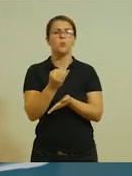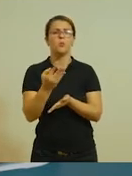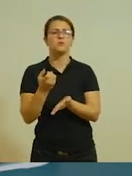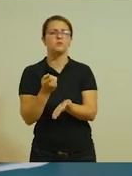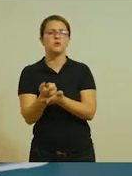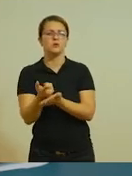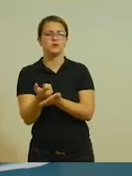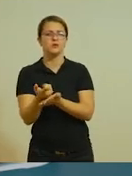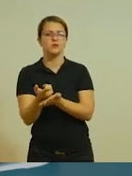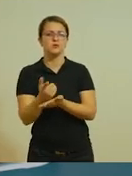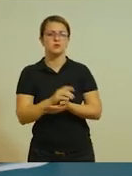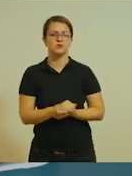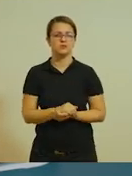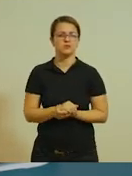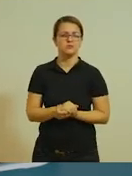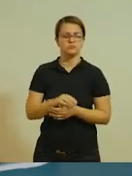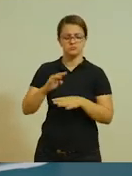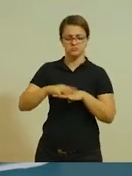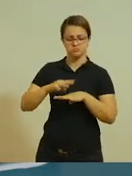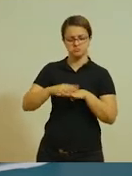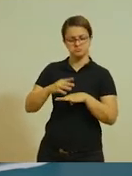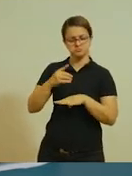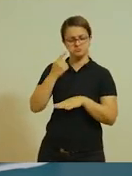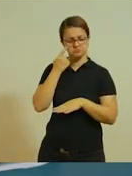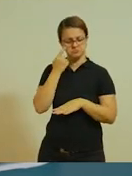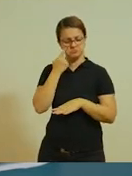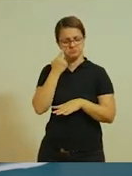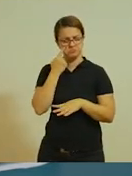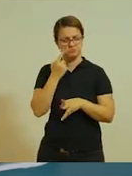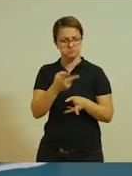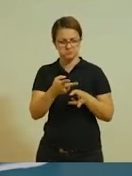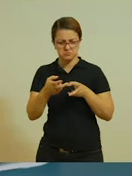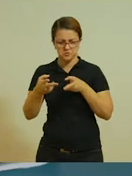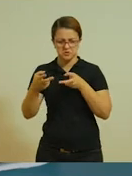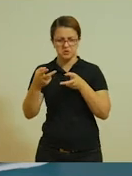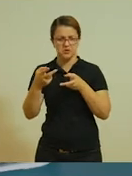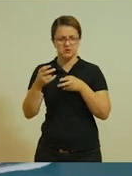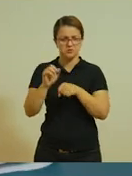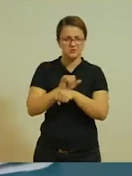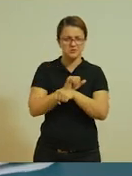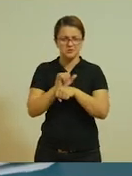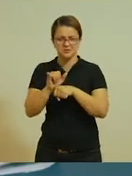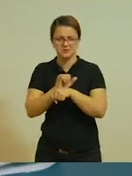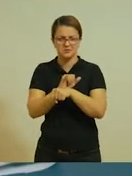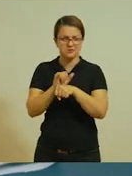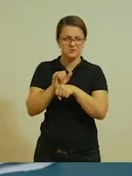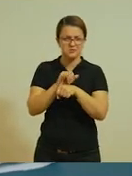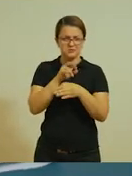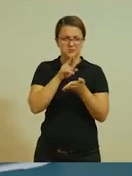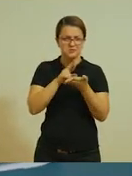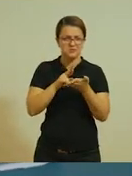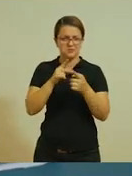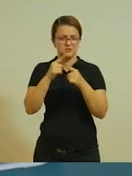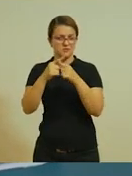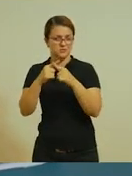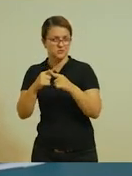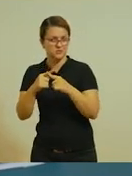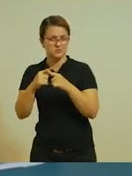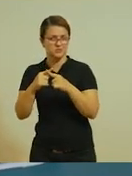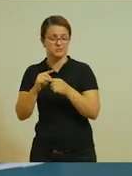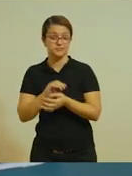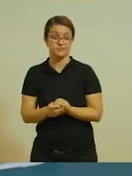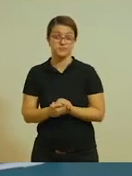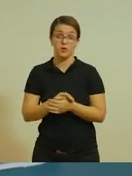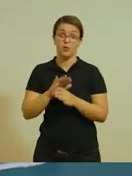Essa atividade de matemática, ela nos faz pensar em formas diferentes de resolver problemas de multiplicação. Eu